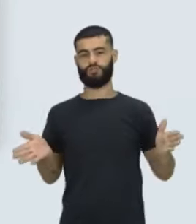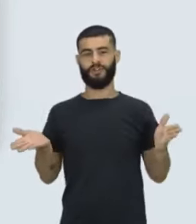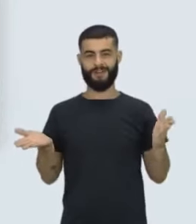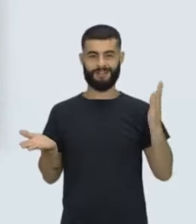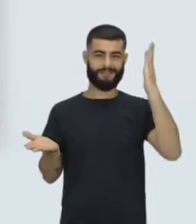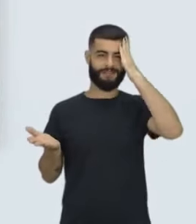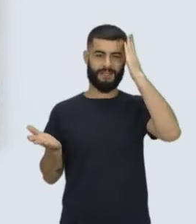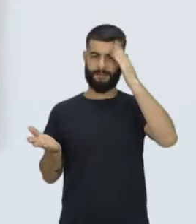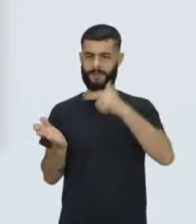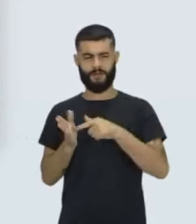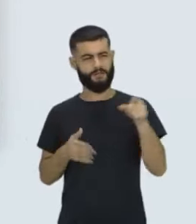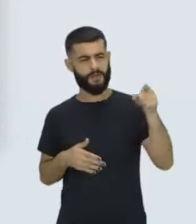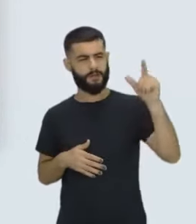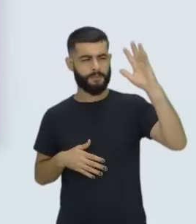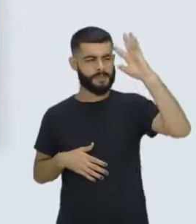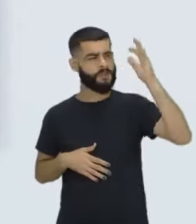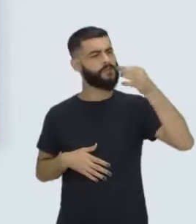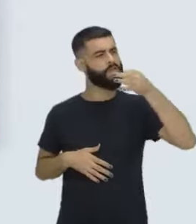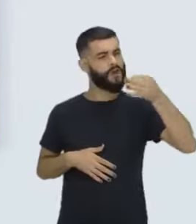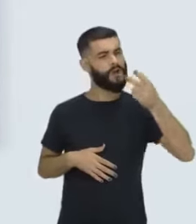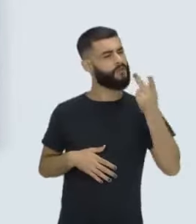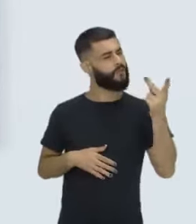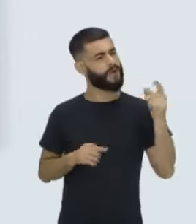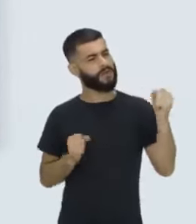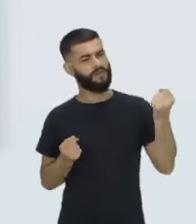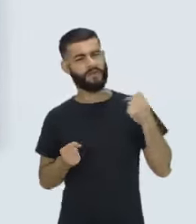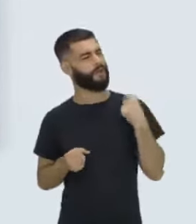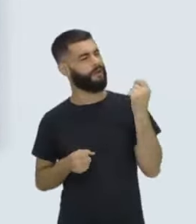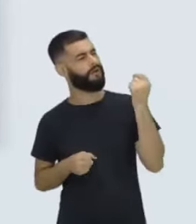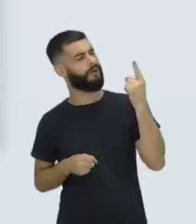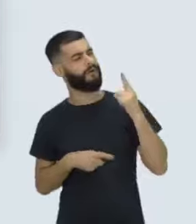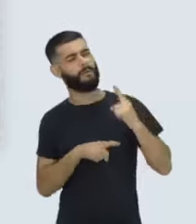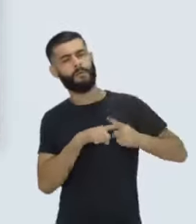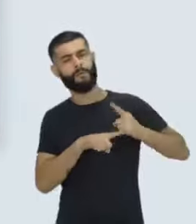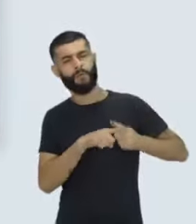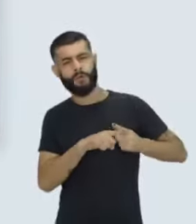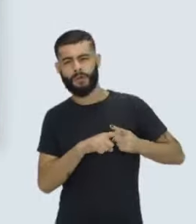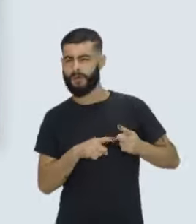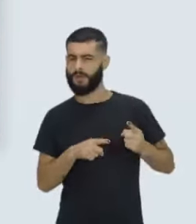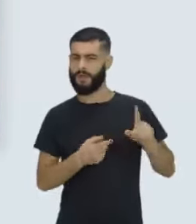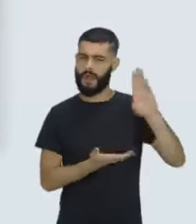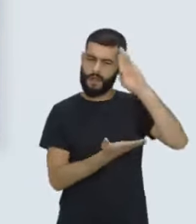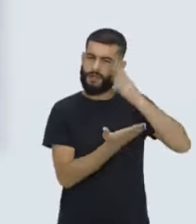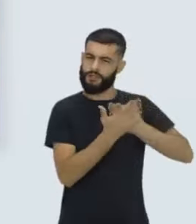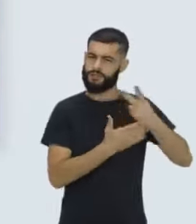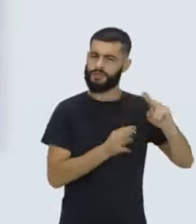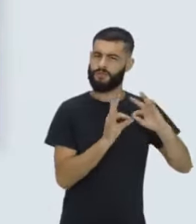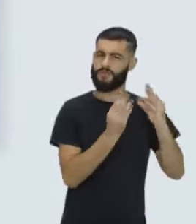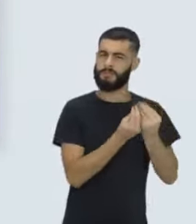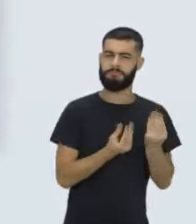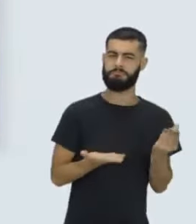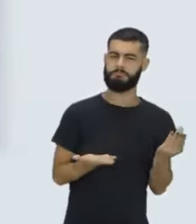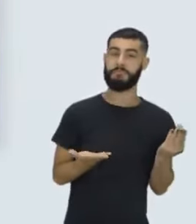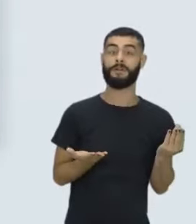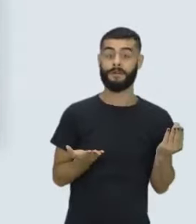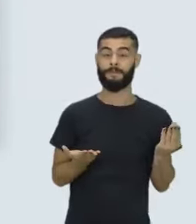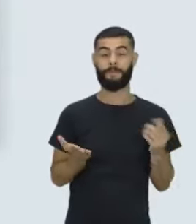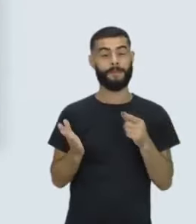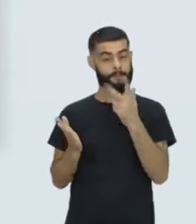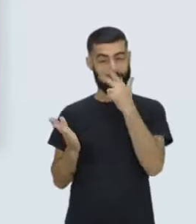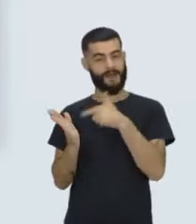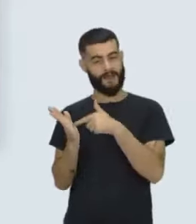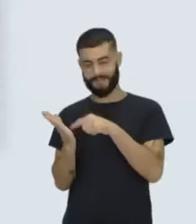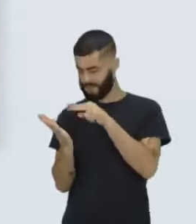pensamentos que a família defende, umas convicções familiares. E há momentos em que ela reclama, né? Isso é